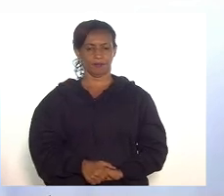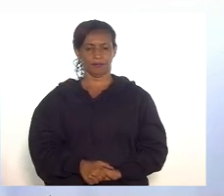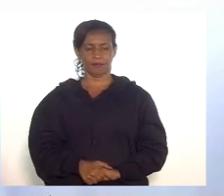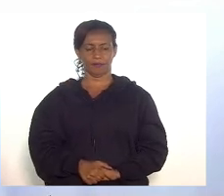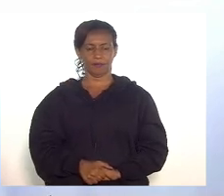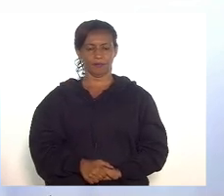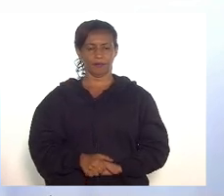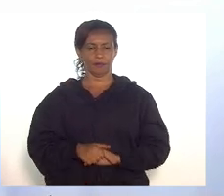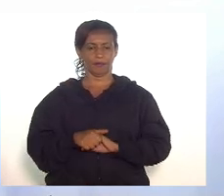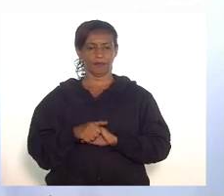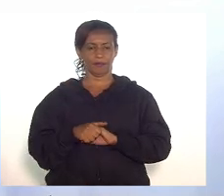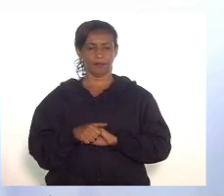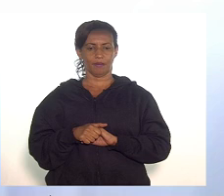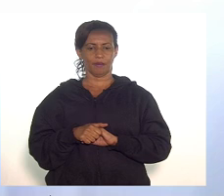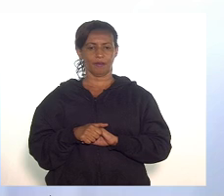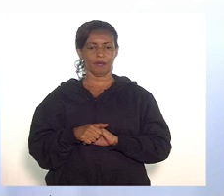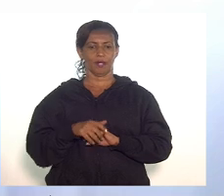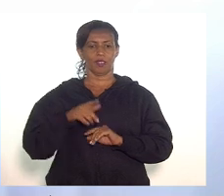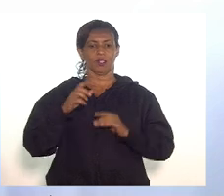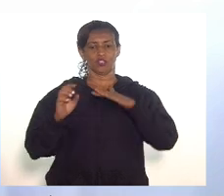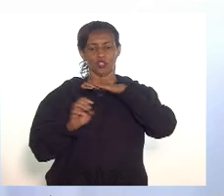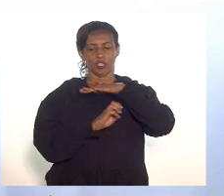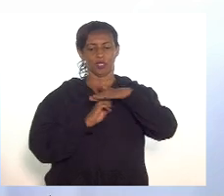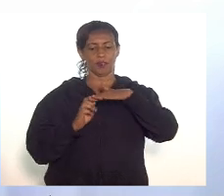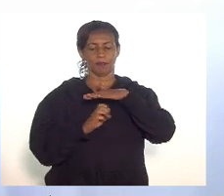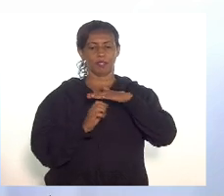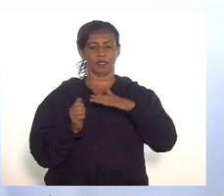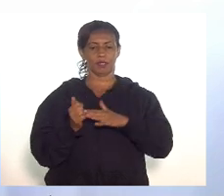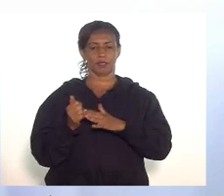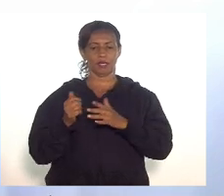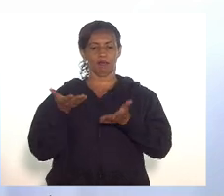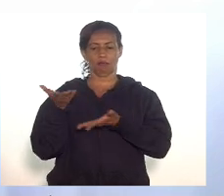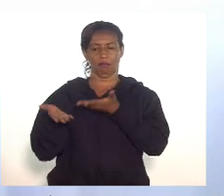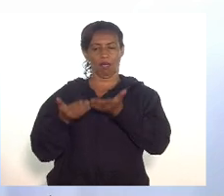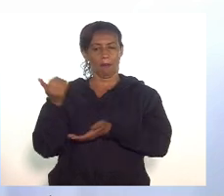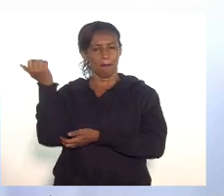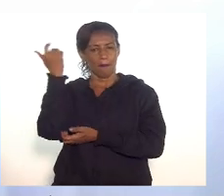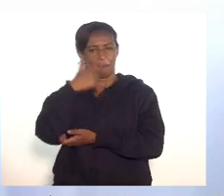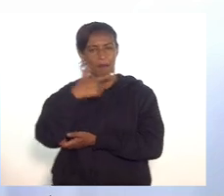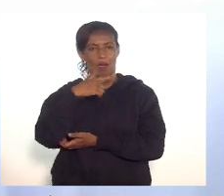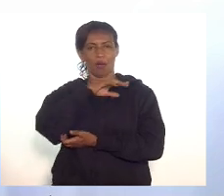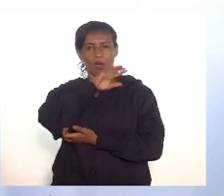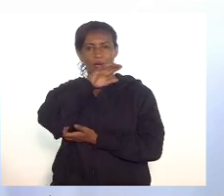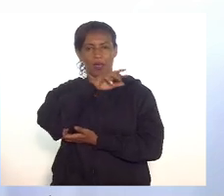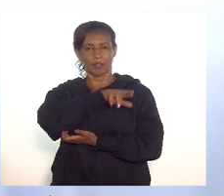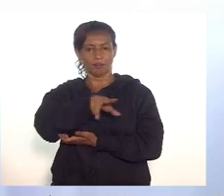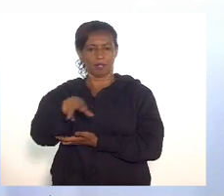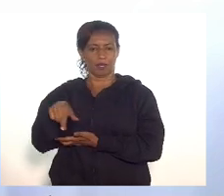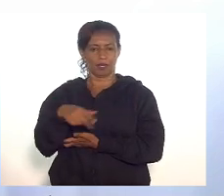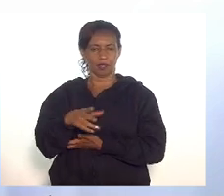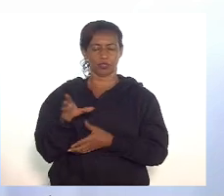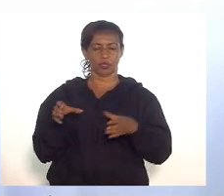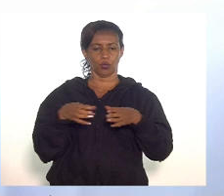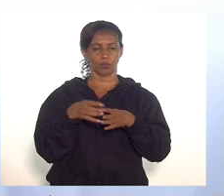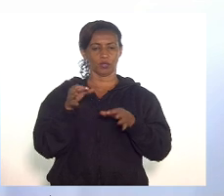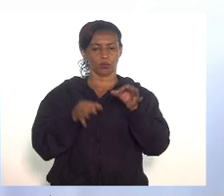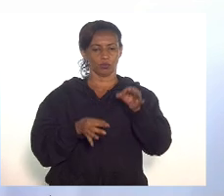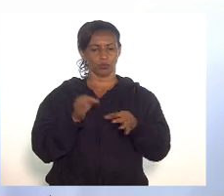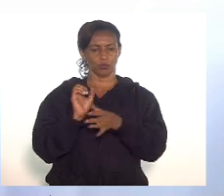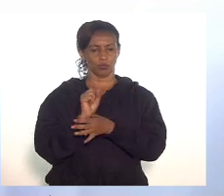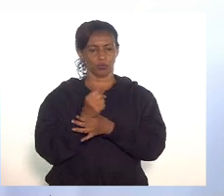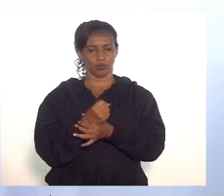provoquem maus tratos a animais e da outras providências. Pareceres das comissões de Constituição e Justiça pela